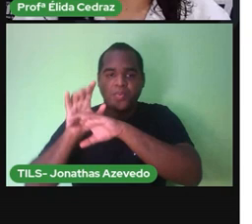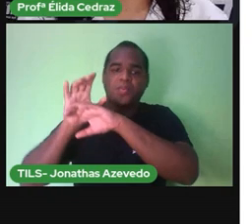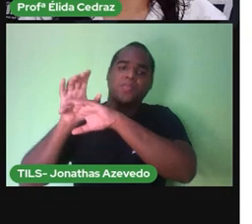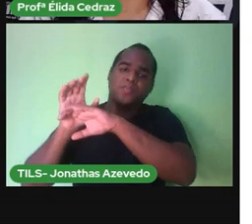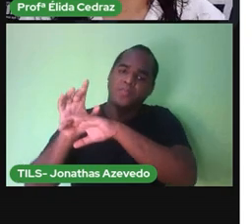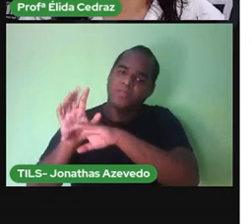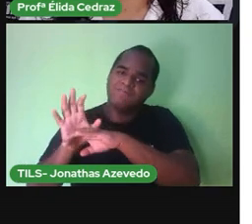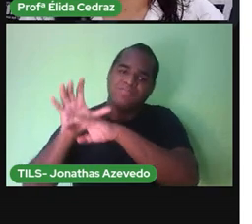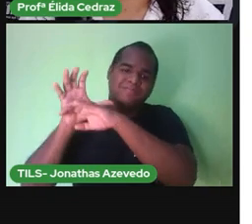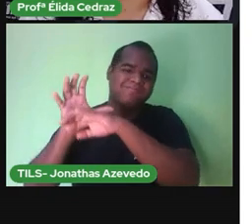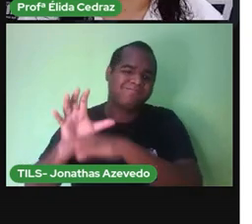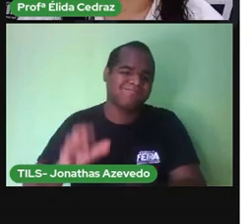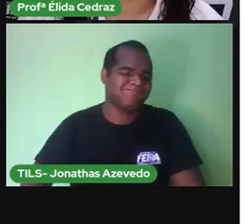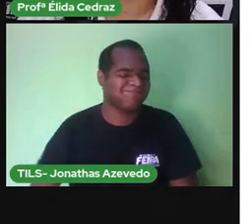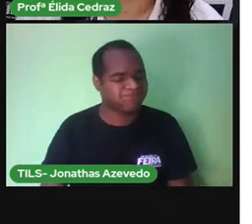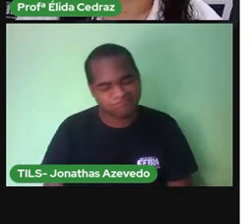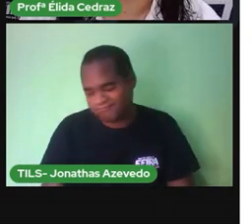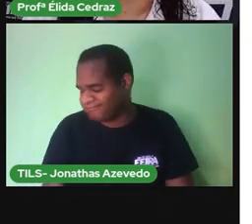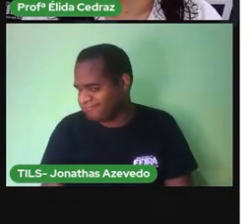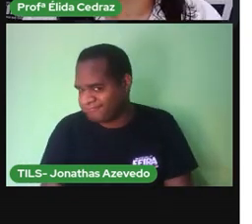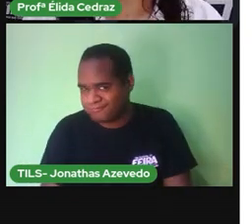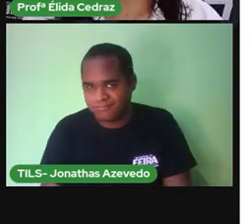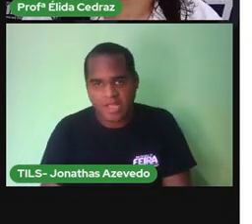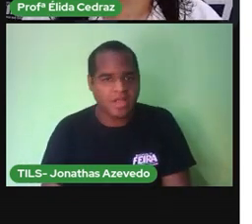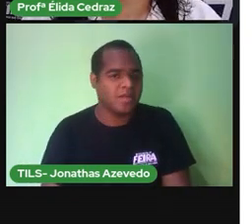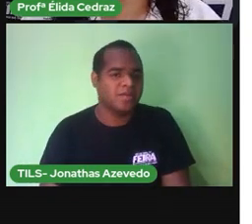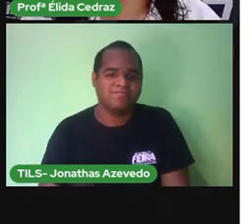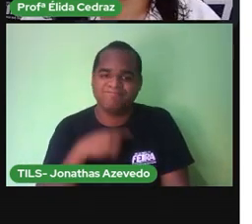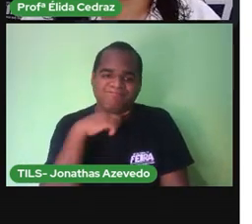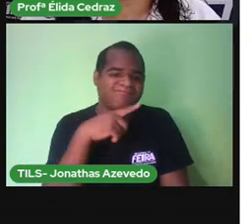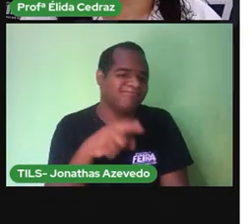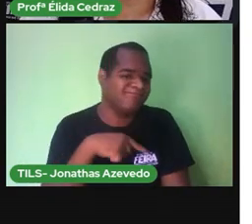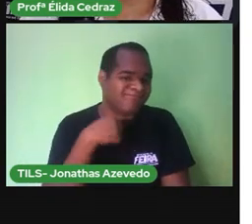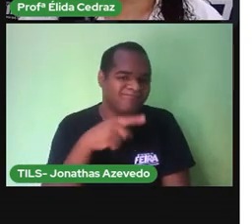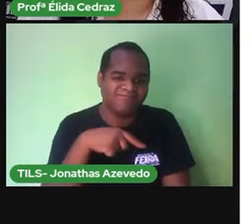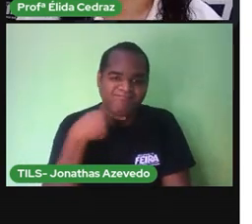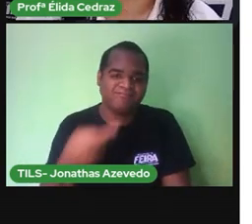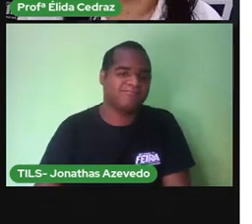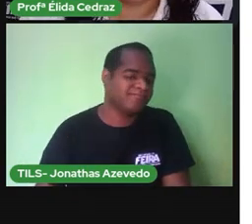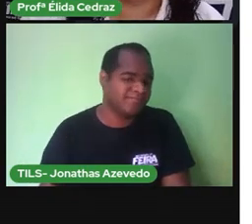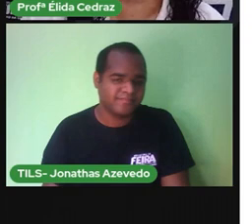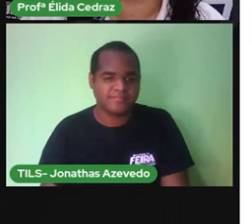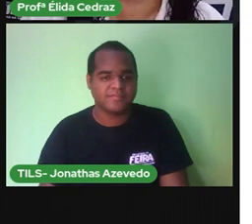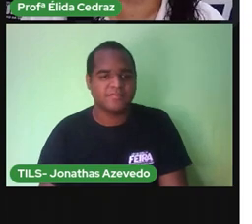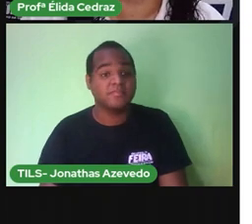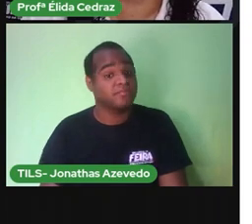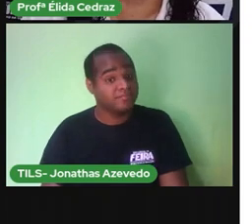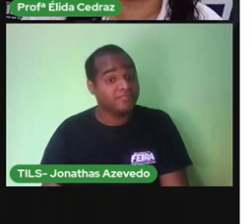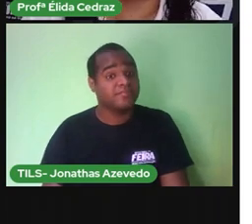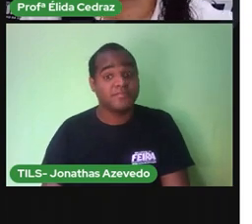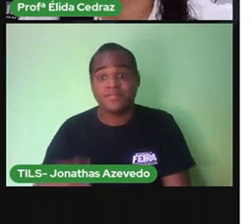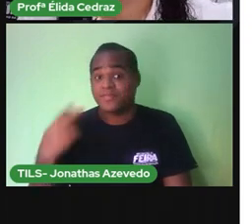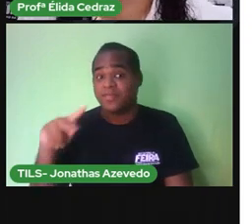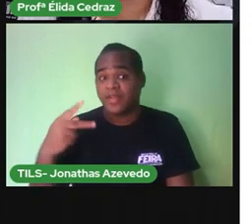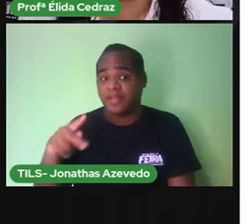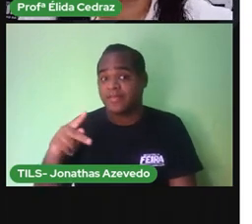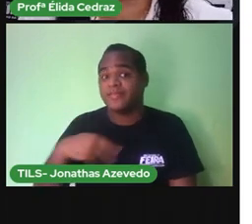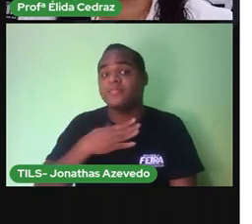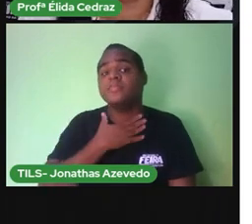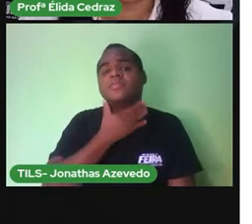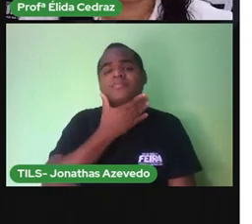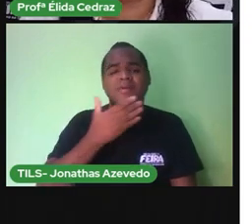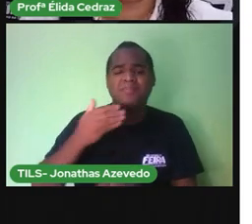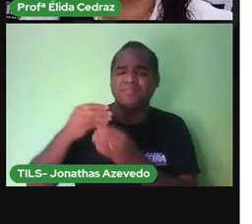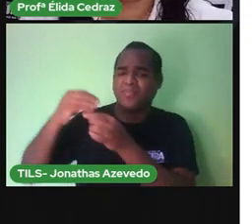mas aí não chegaram nem perto. Que pernas compridas! E aquele